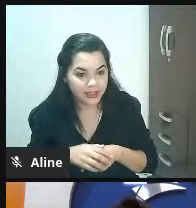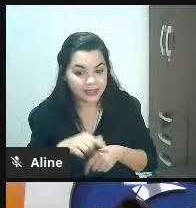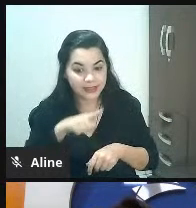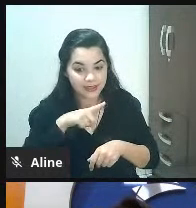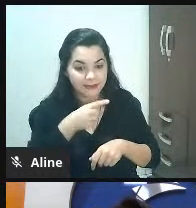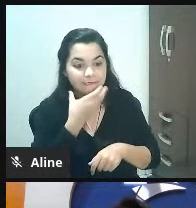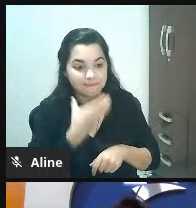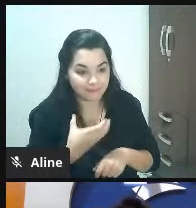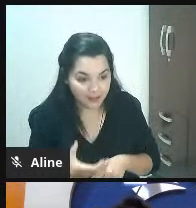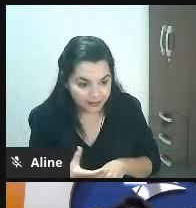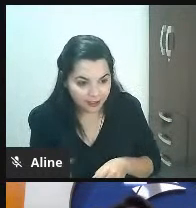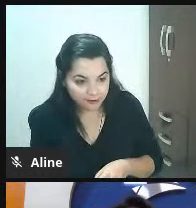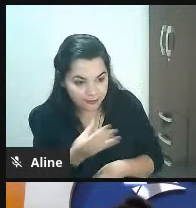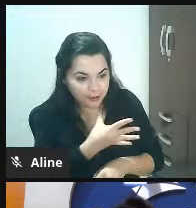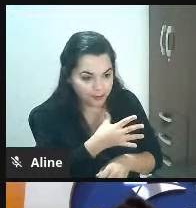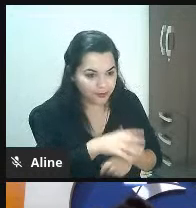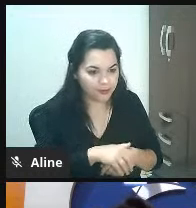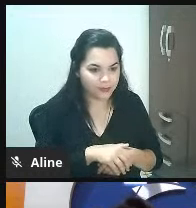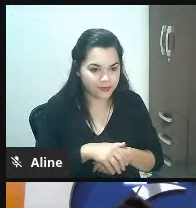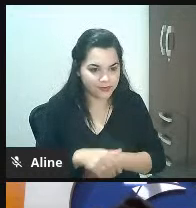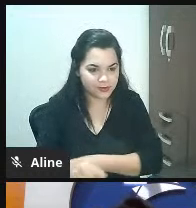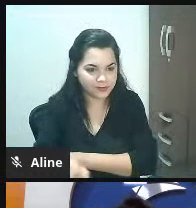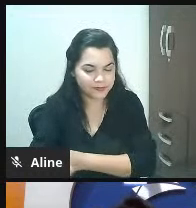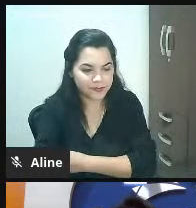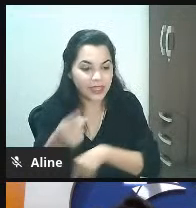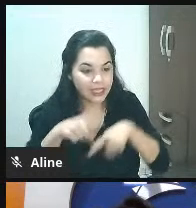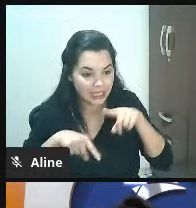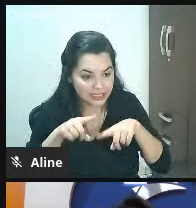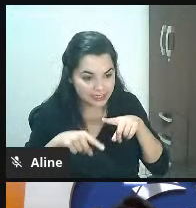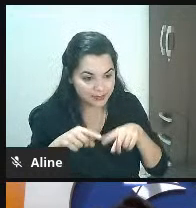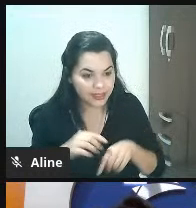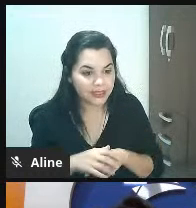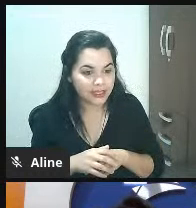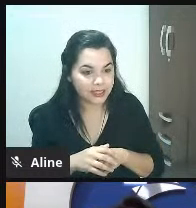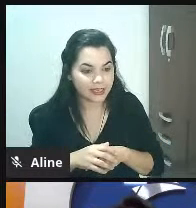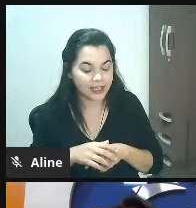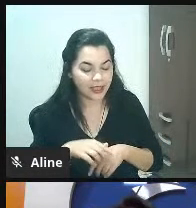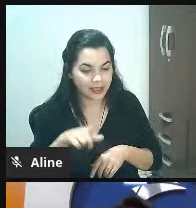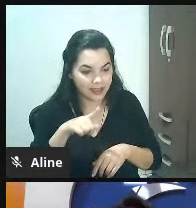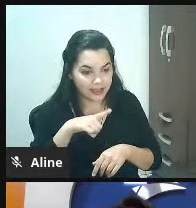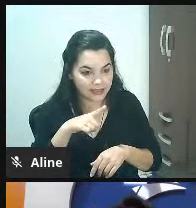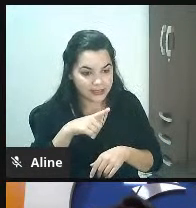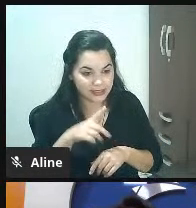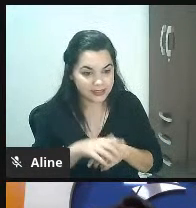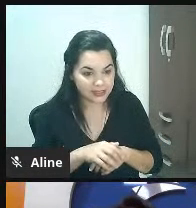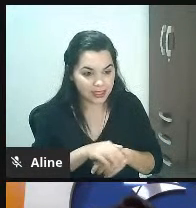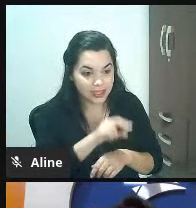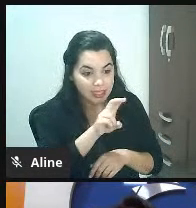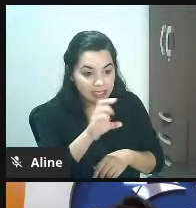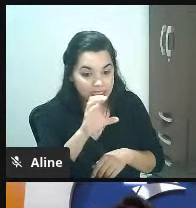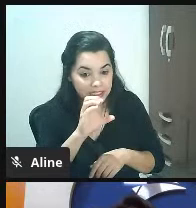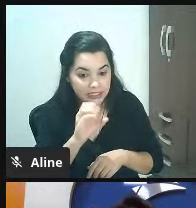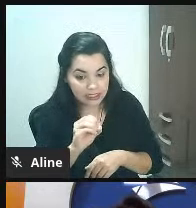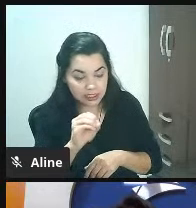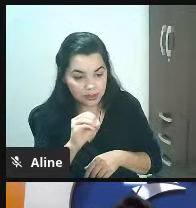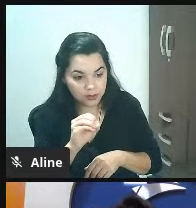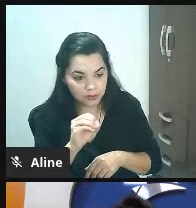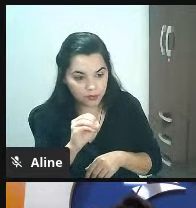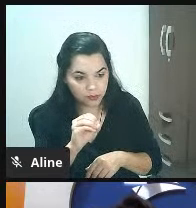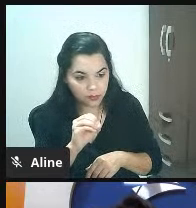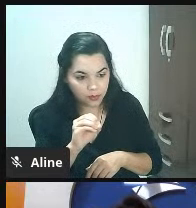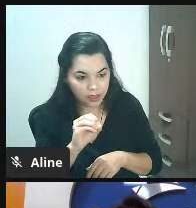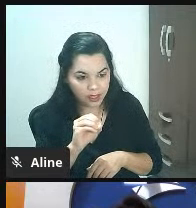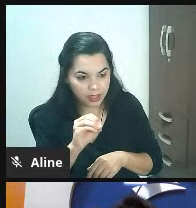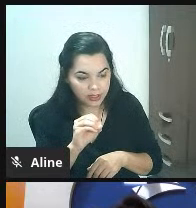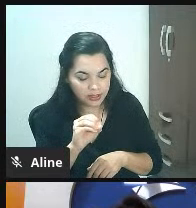inclusive olha esse produto XYZ aqui a gente vai ter a gente trouxe aqui 50 itens apenas inclusive já está valendo